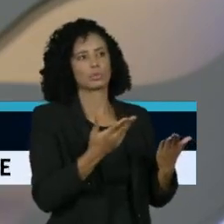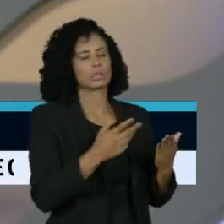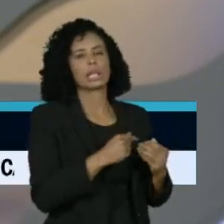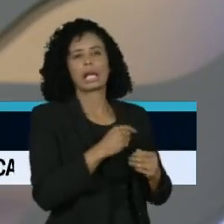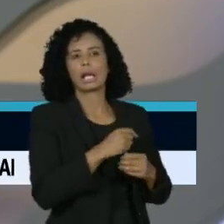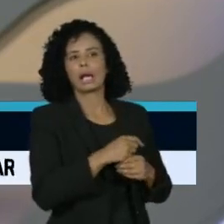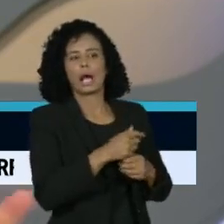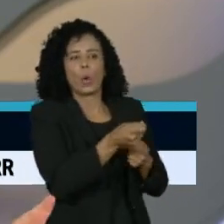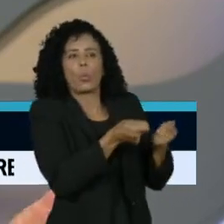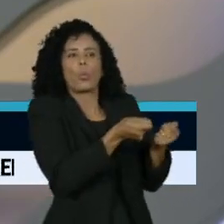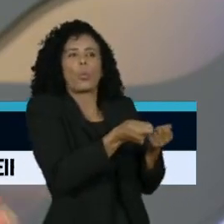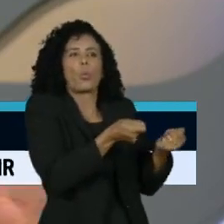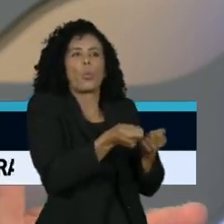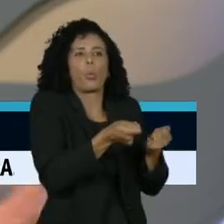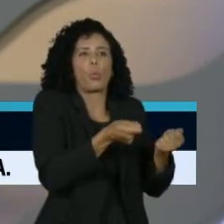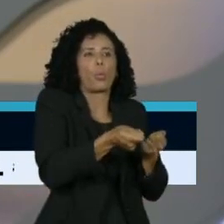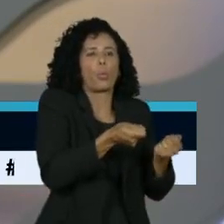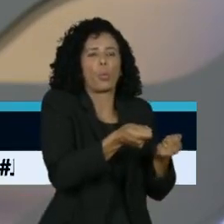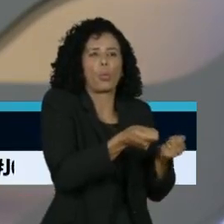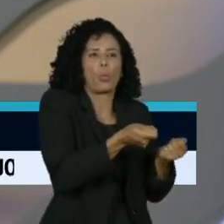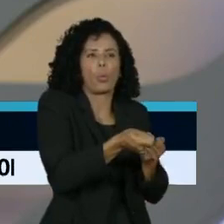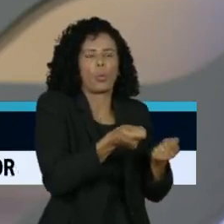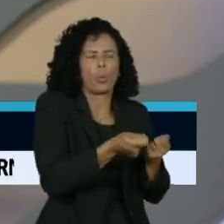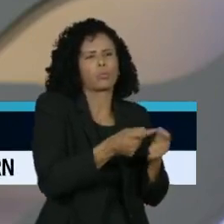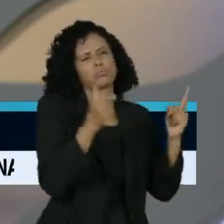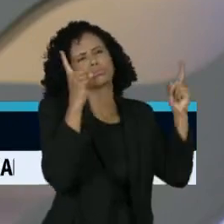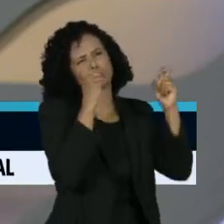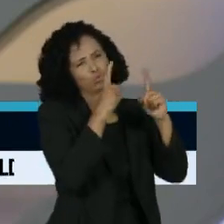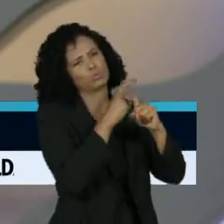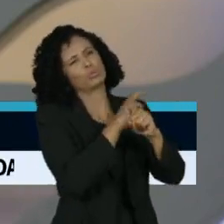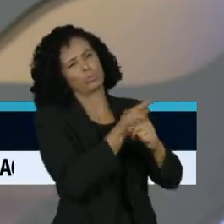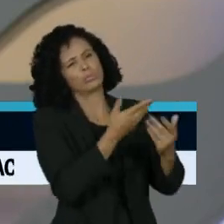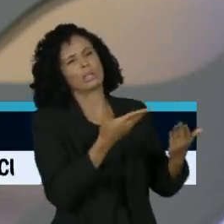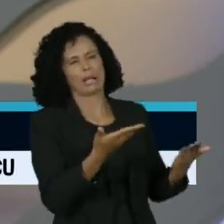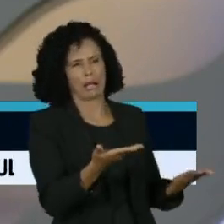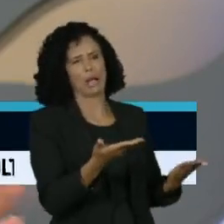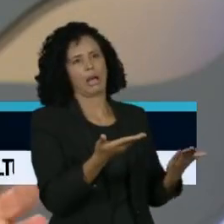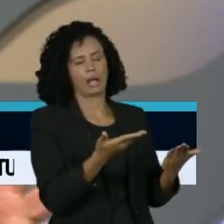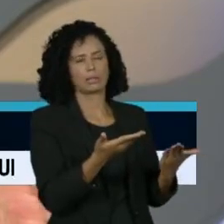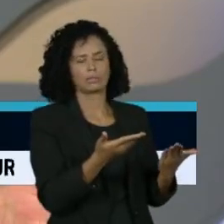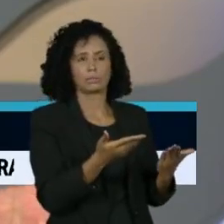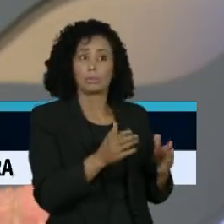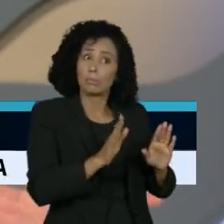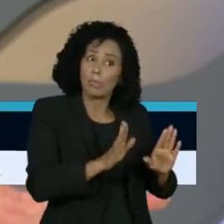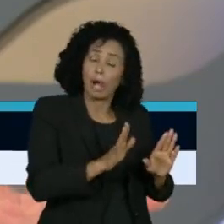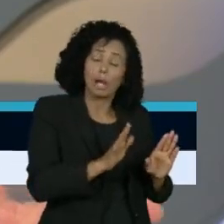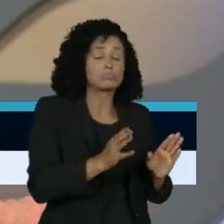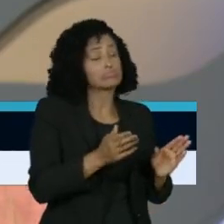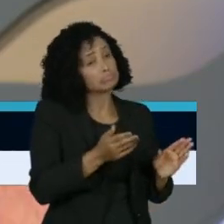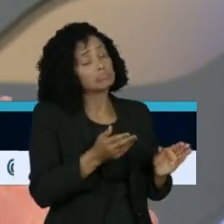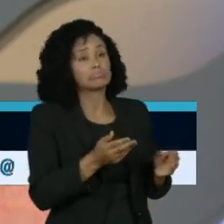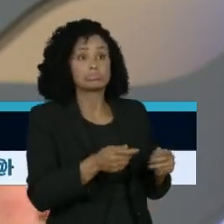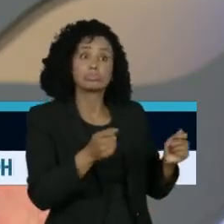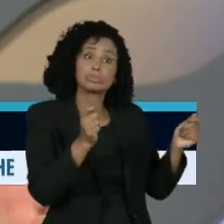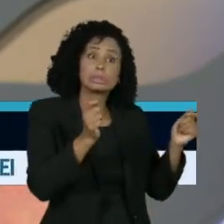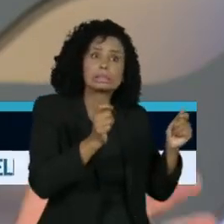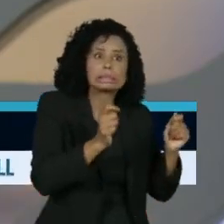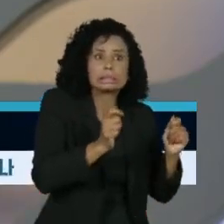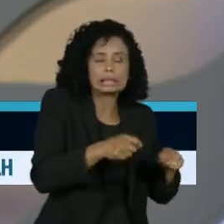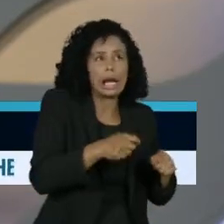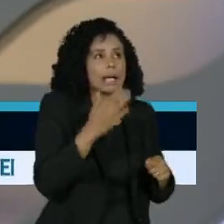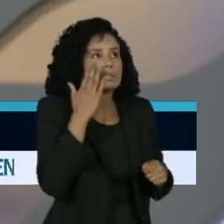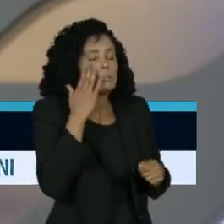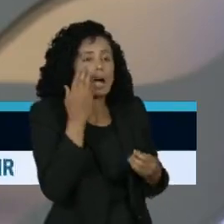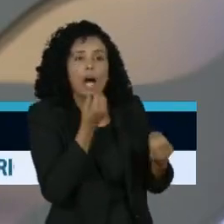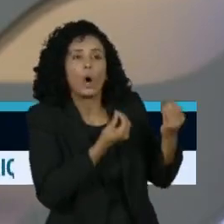controlador, é difícil que você exerça essa função social da empresa. E também definir, afinal, que diabos é a função